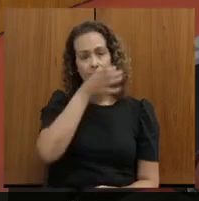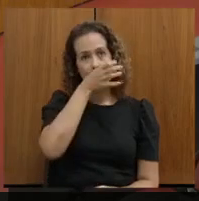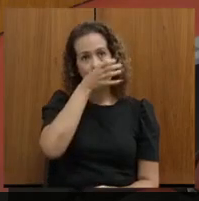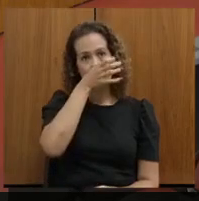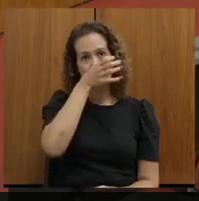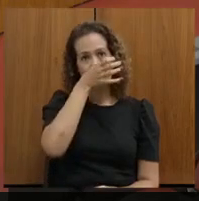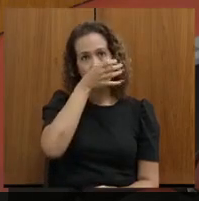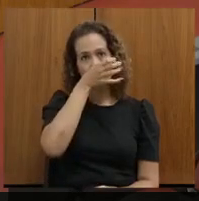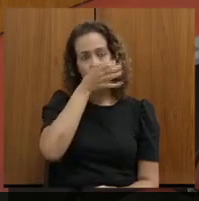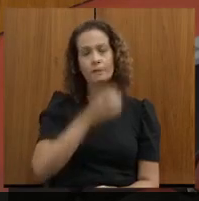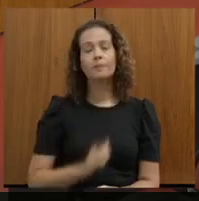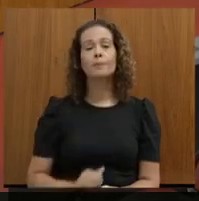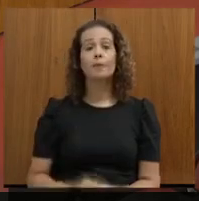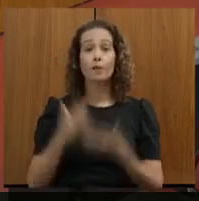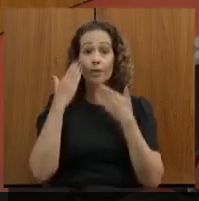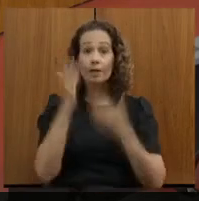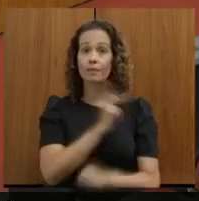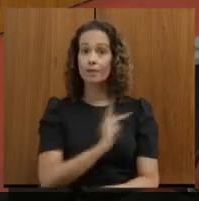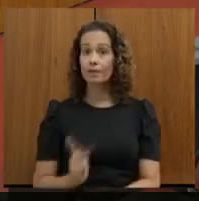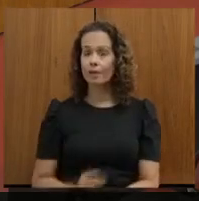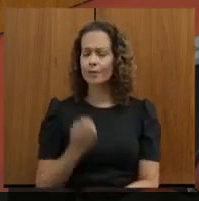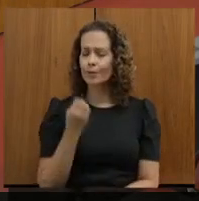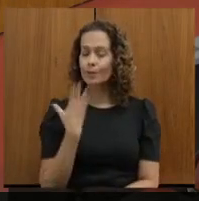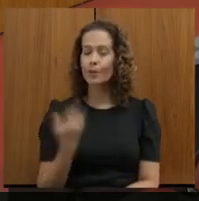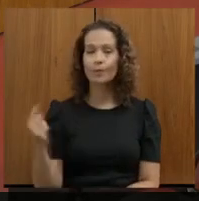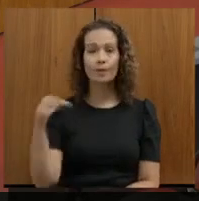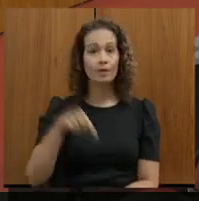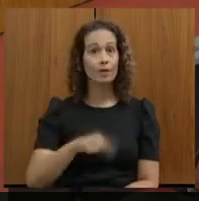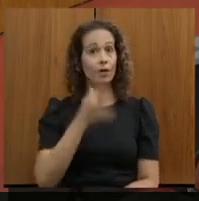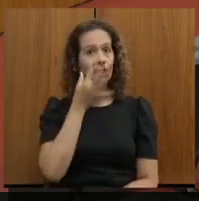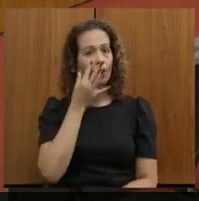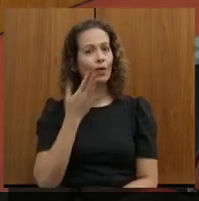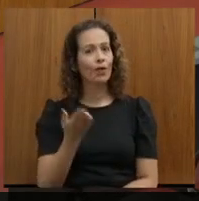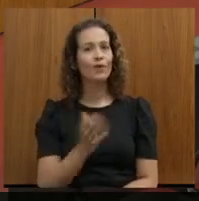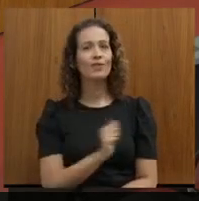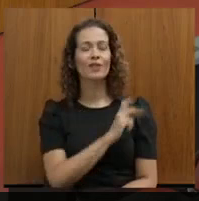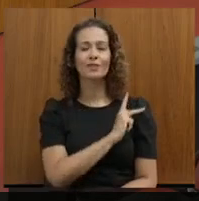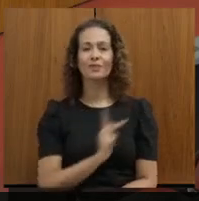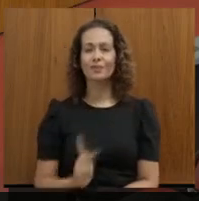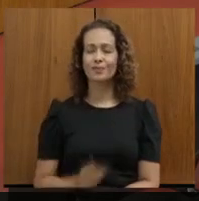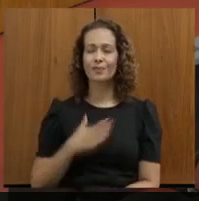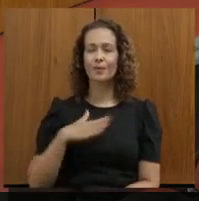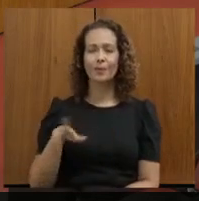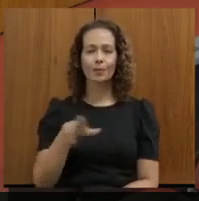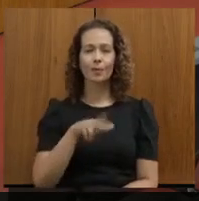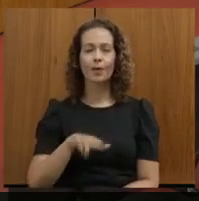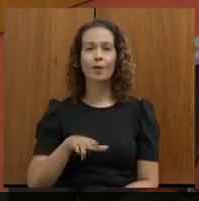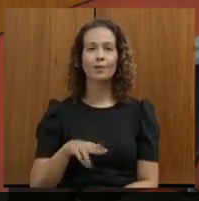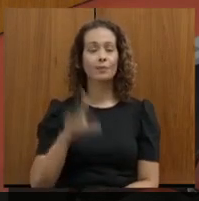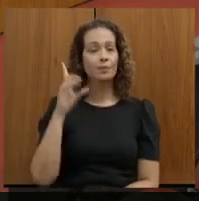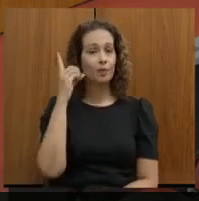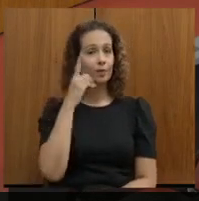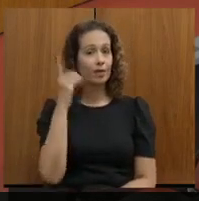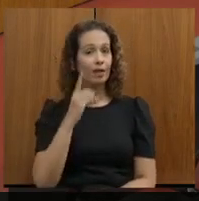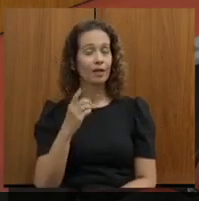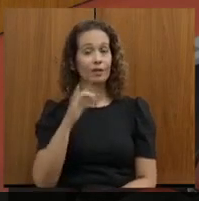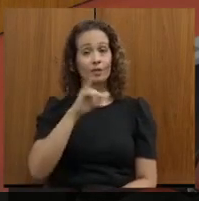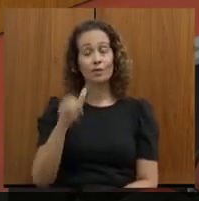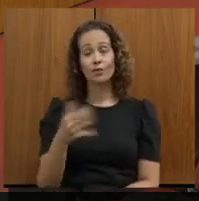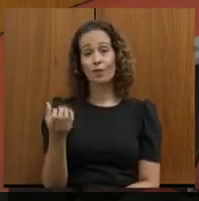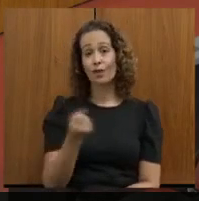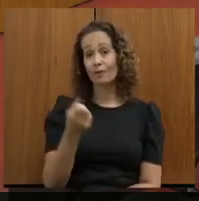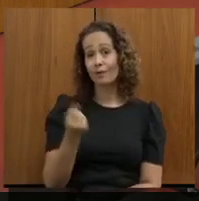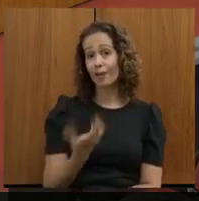Obrigada, presidente. É tão bom estar aqui hoje, gente, presidido pelo meu irmão, deputado João Leite, que tem feito um trabalho